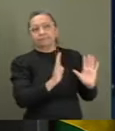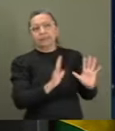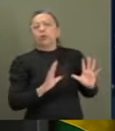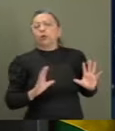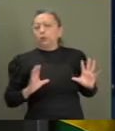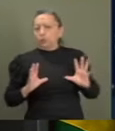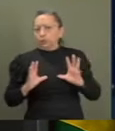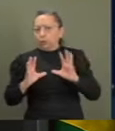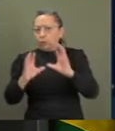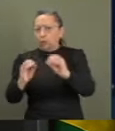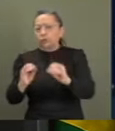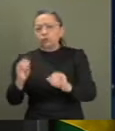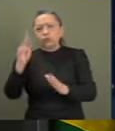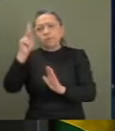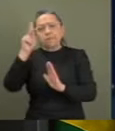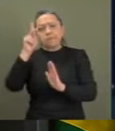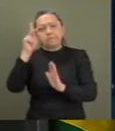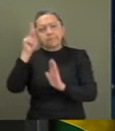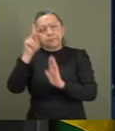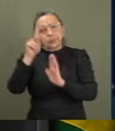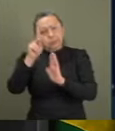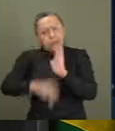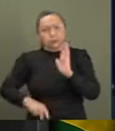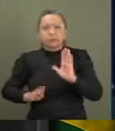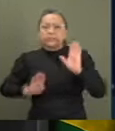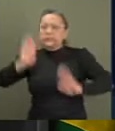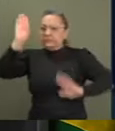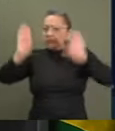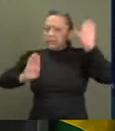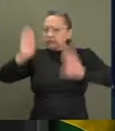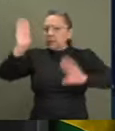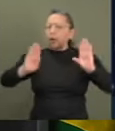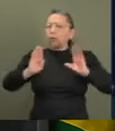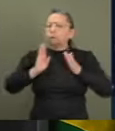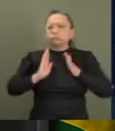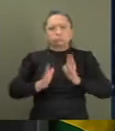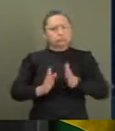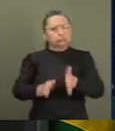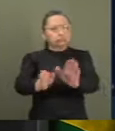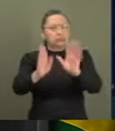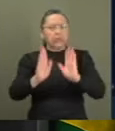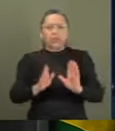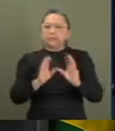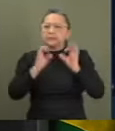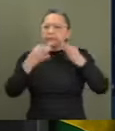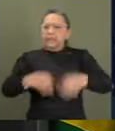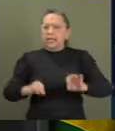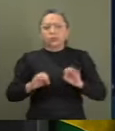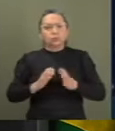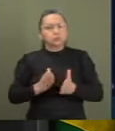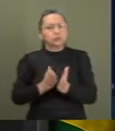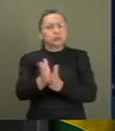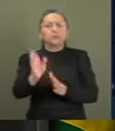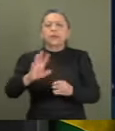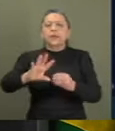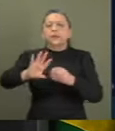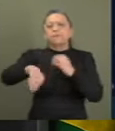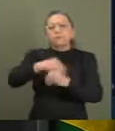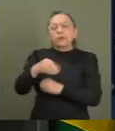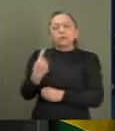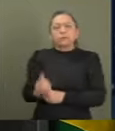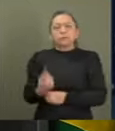Todas as licitações do município seguem rigorosamente a legislação, envolvendo uma grande